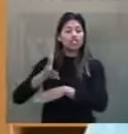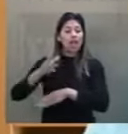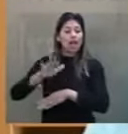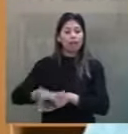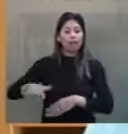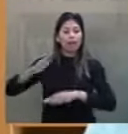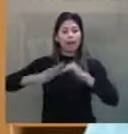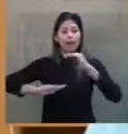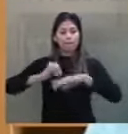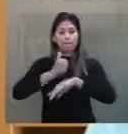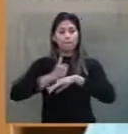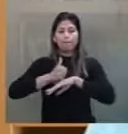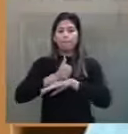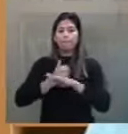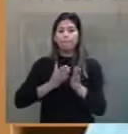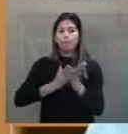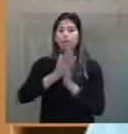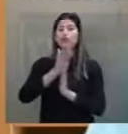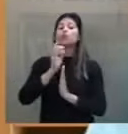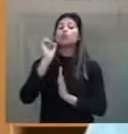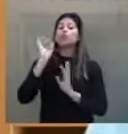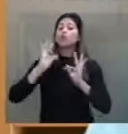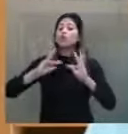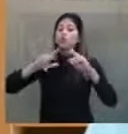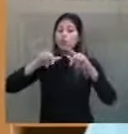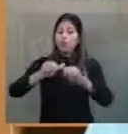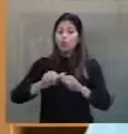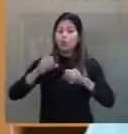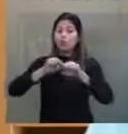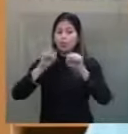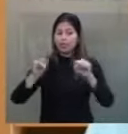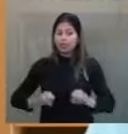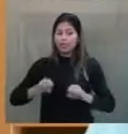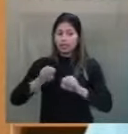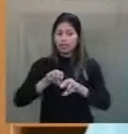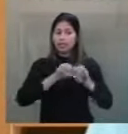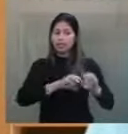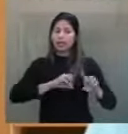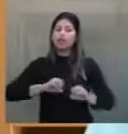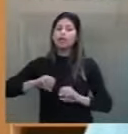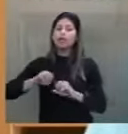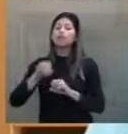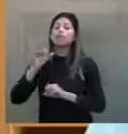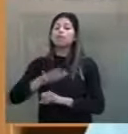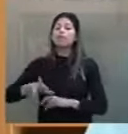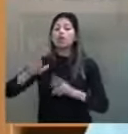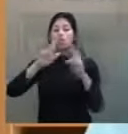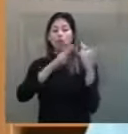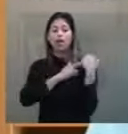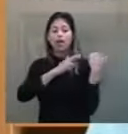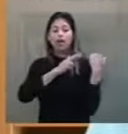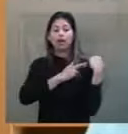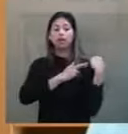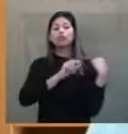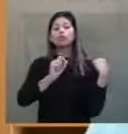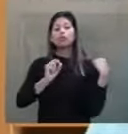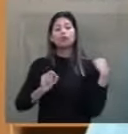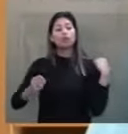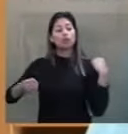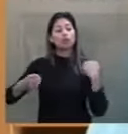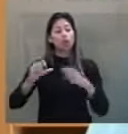vinculada tão somente ao sistema de ensino, responsáveis pela